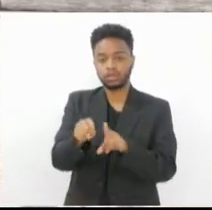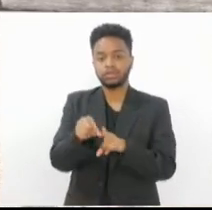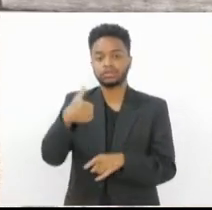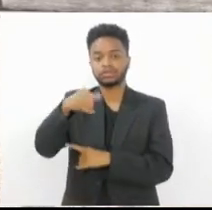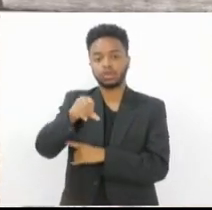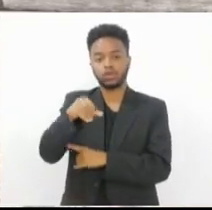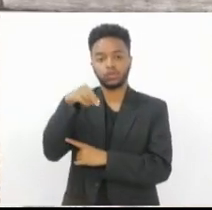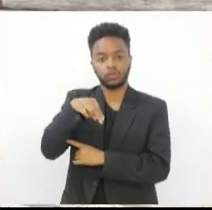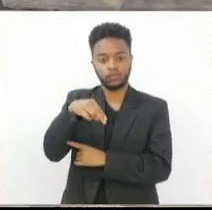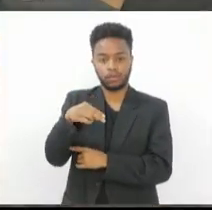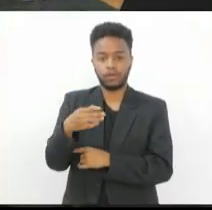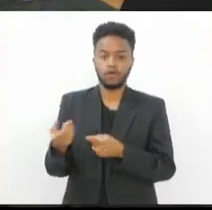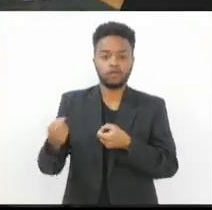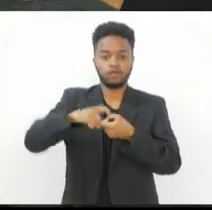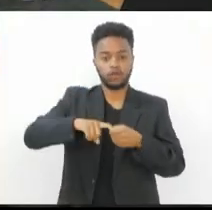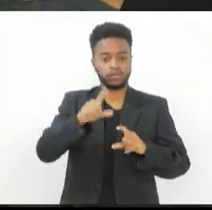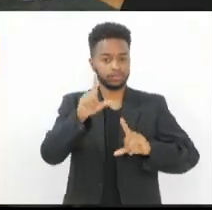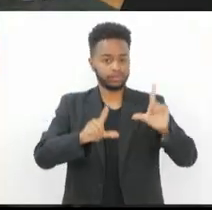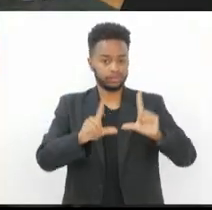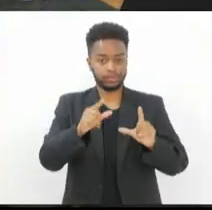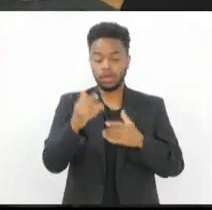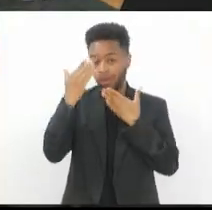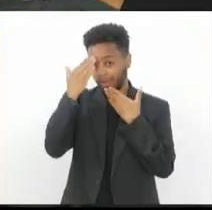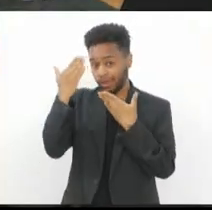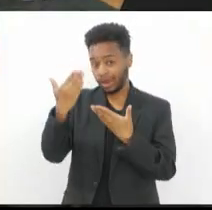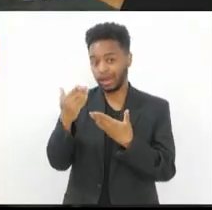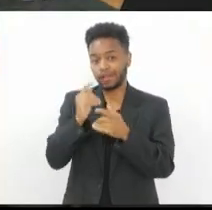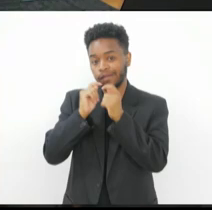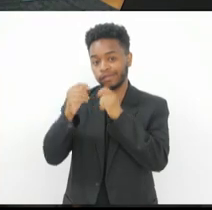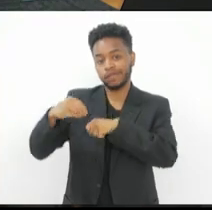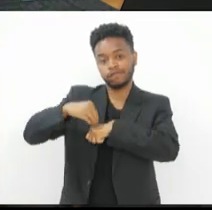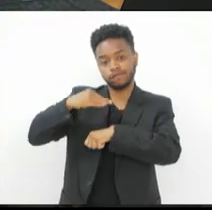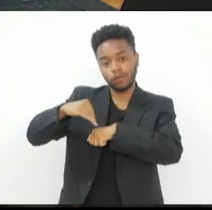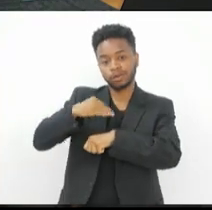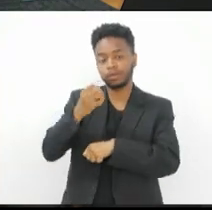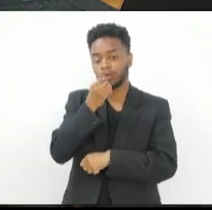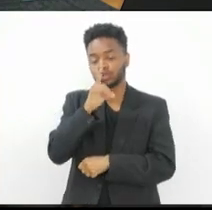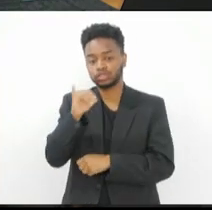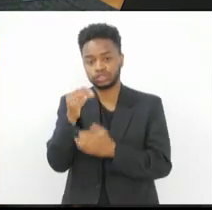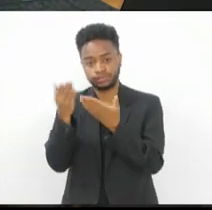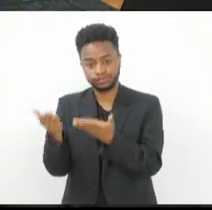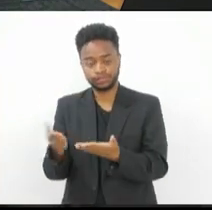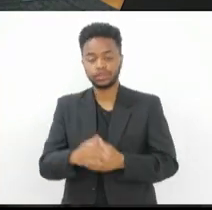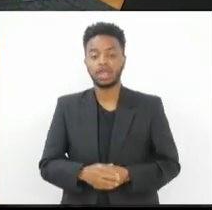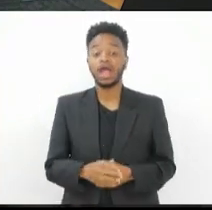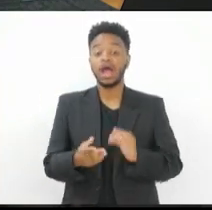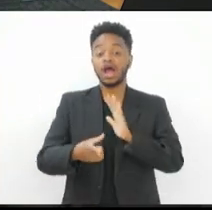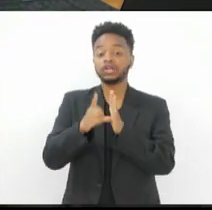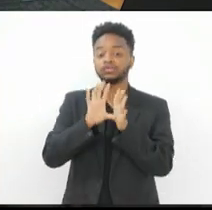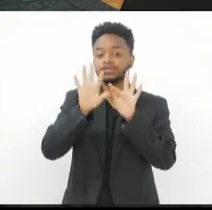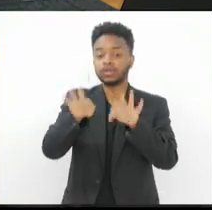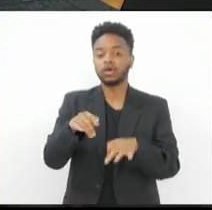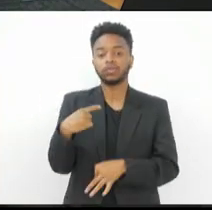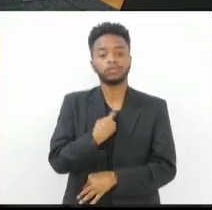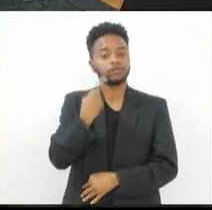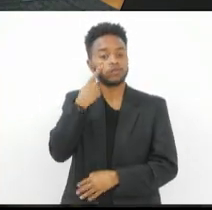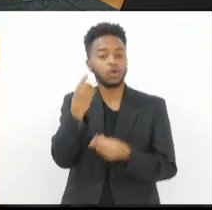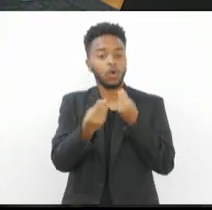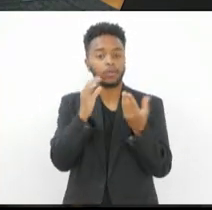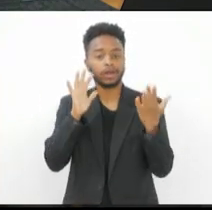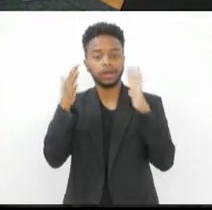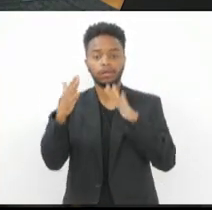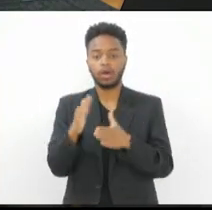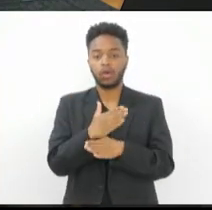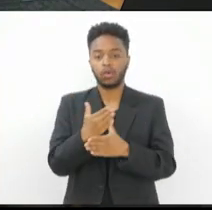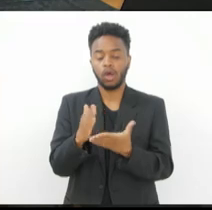Volto com você no estúdio. Obrigado, PV, pelas informações. Bom dia para você. E antes de encerrar, vamos dar uma olhada no tempo em algumas cidades